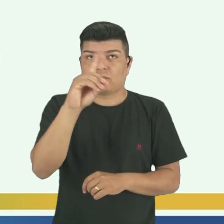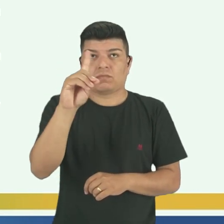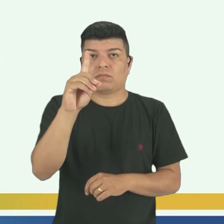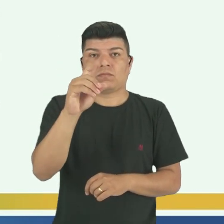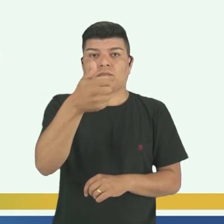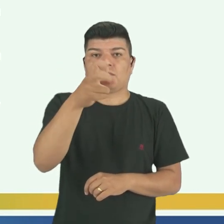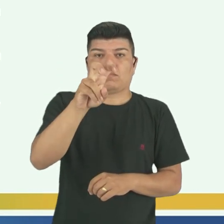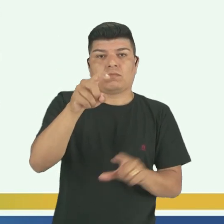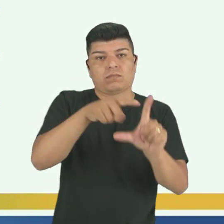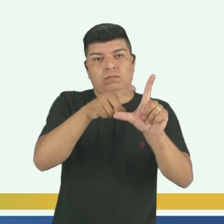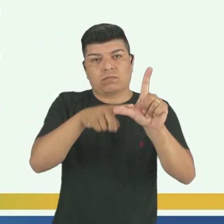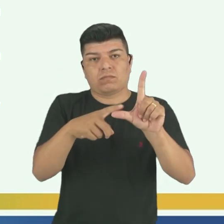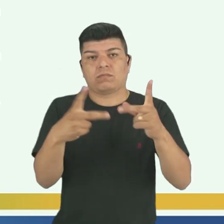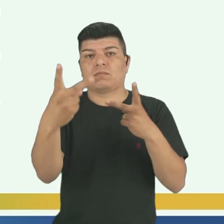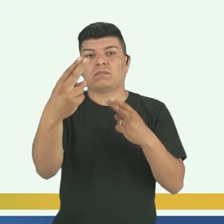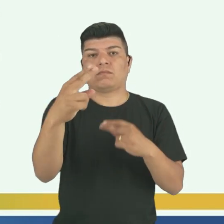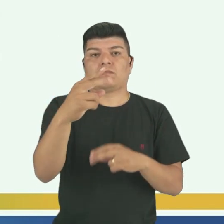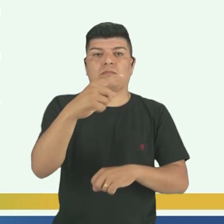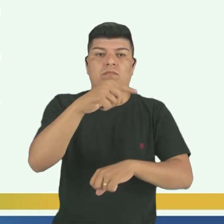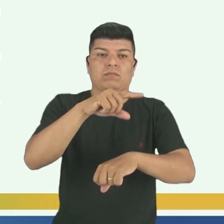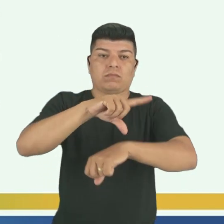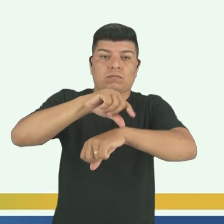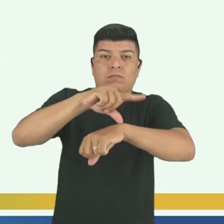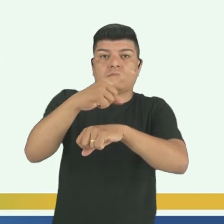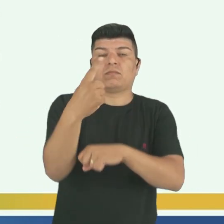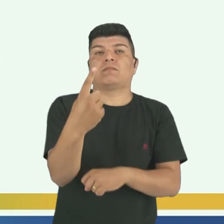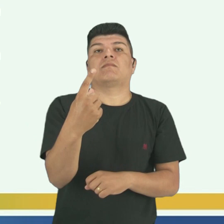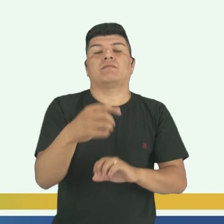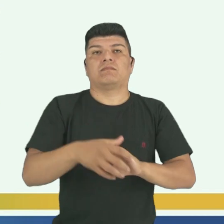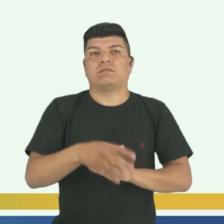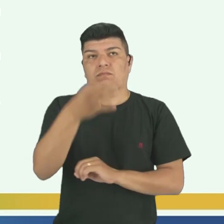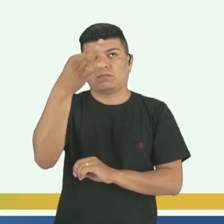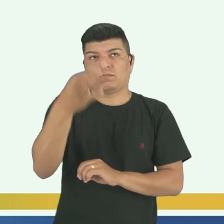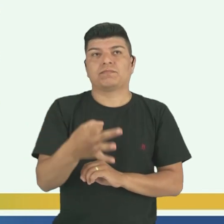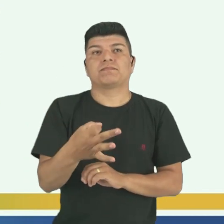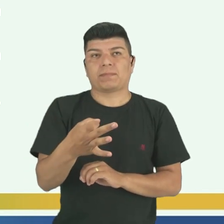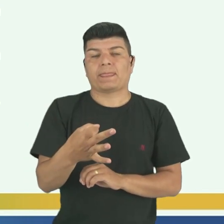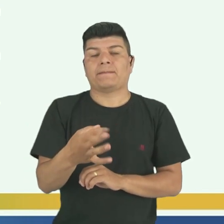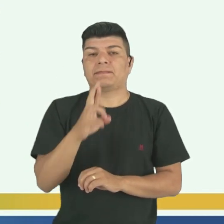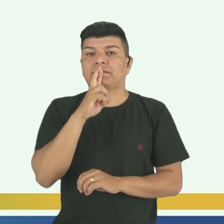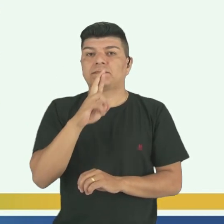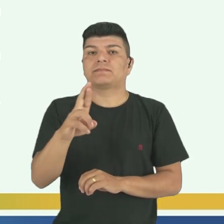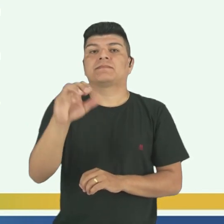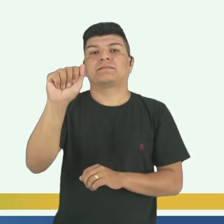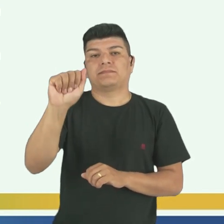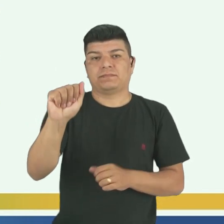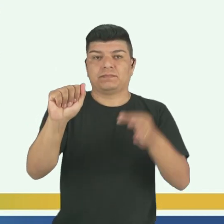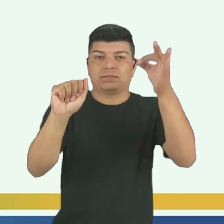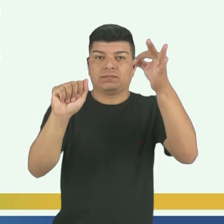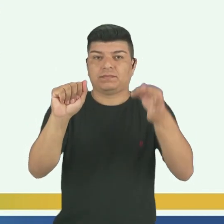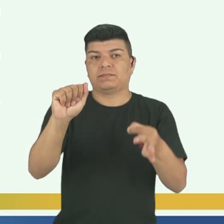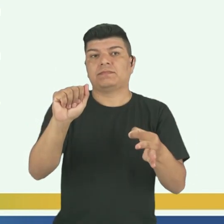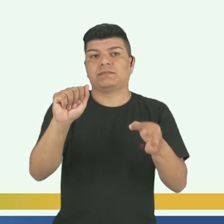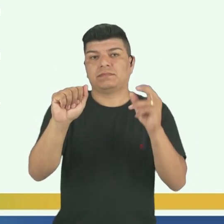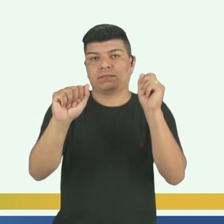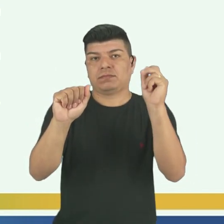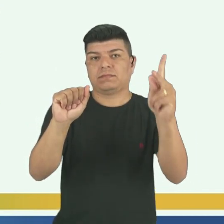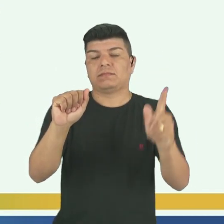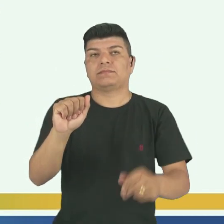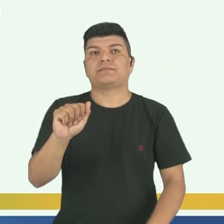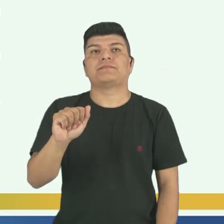é igual a uma hora. Então, com certeza, será a letra A, gente, tá?